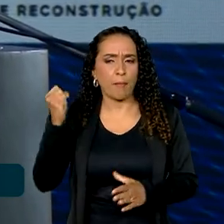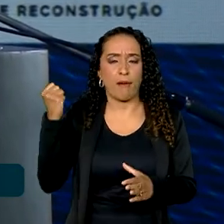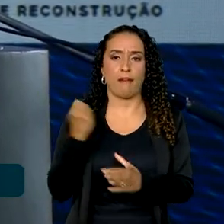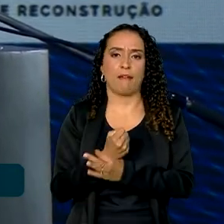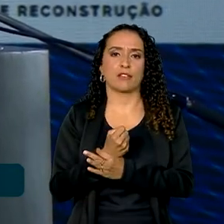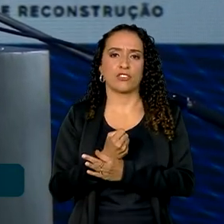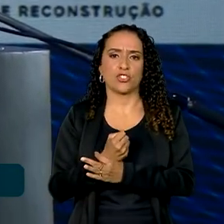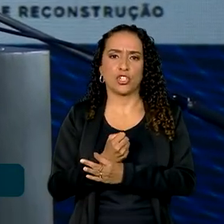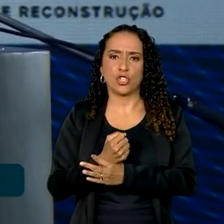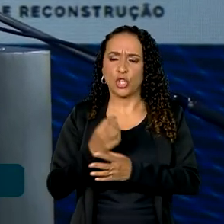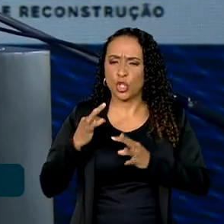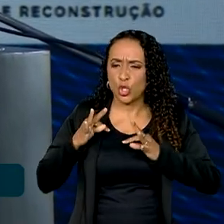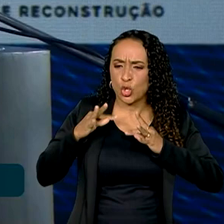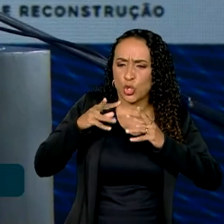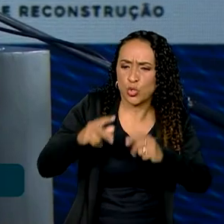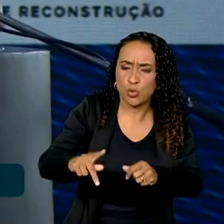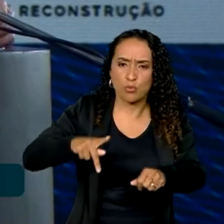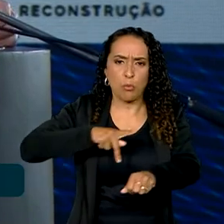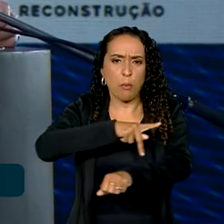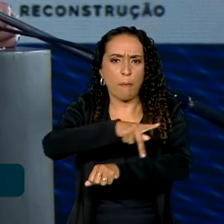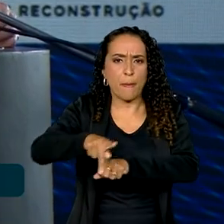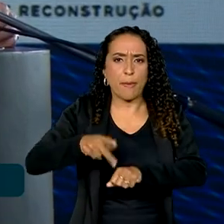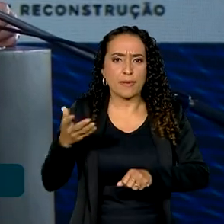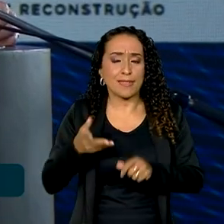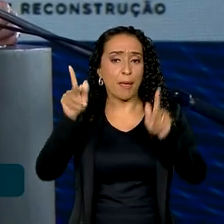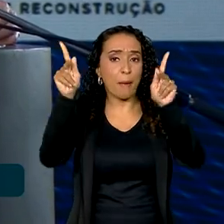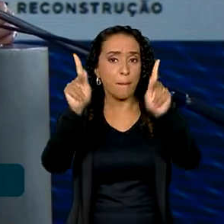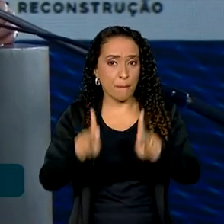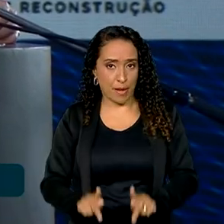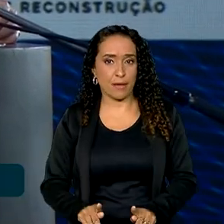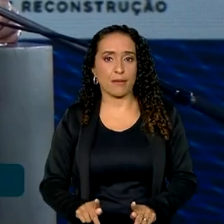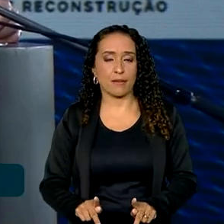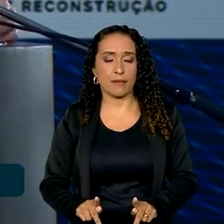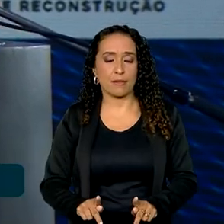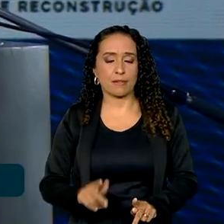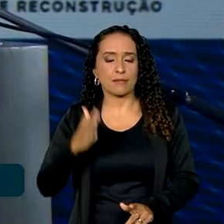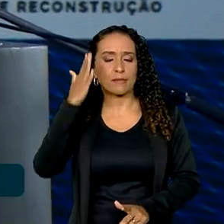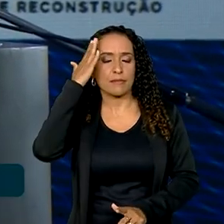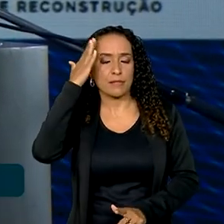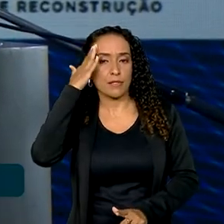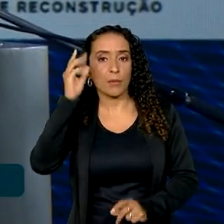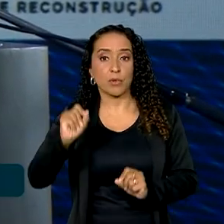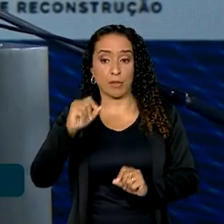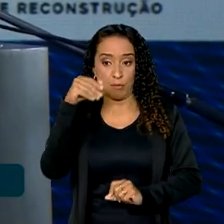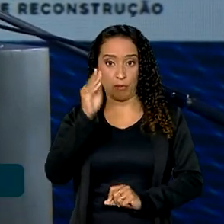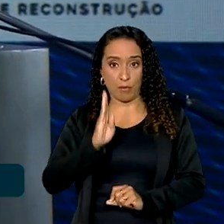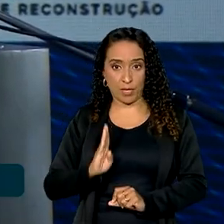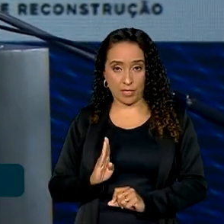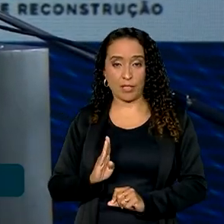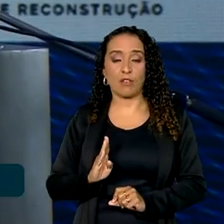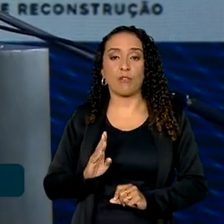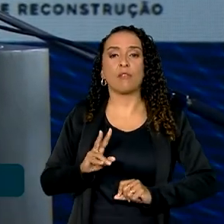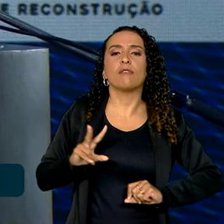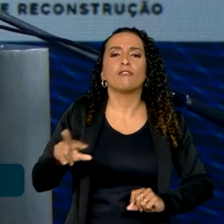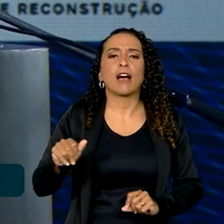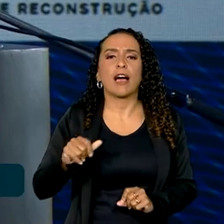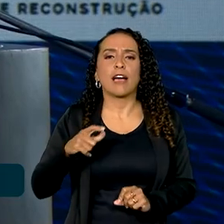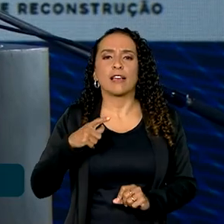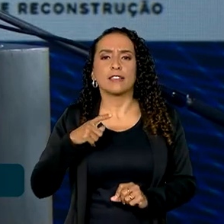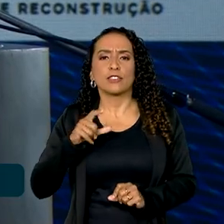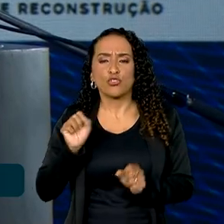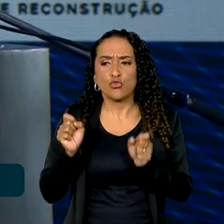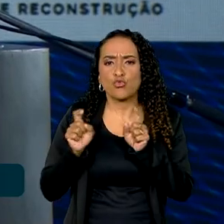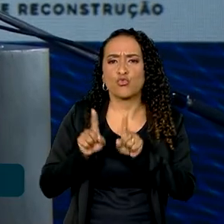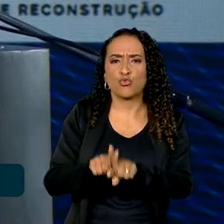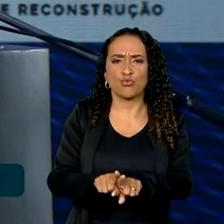a todos os países que querem paz, que saibam que o Brasil estará ao lado de